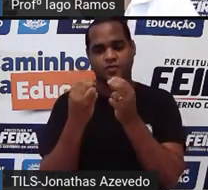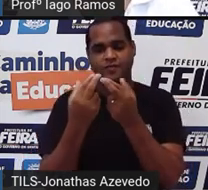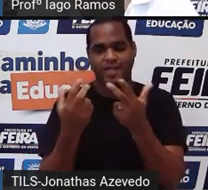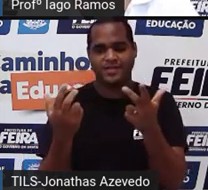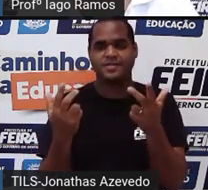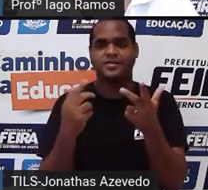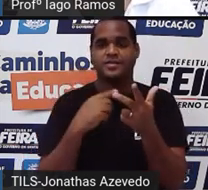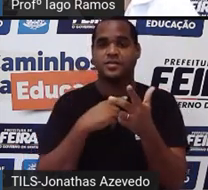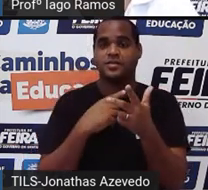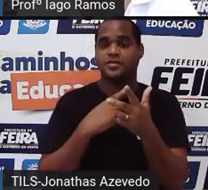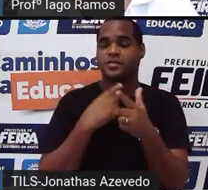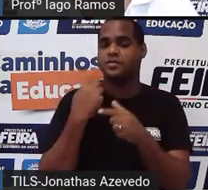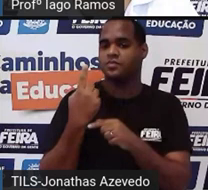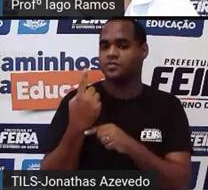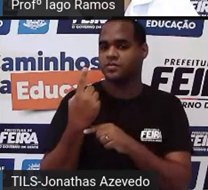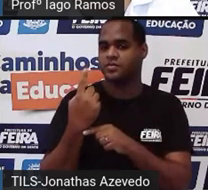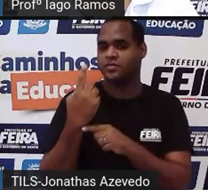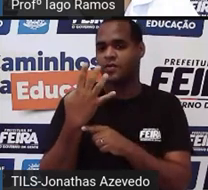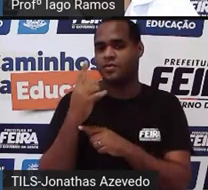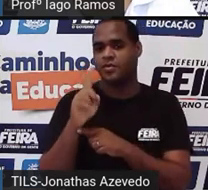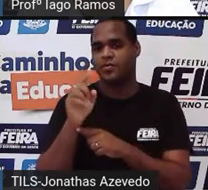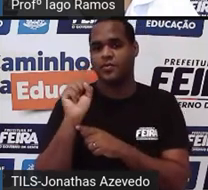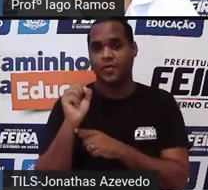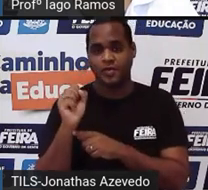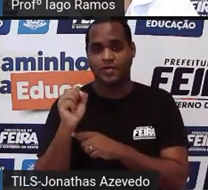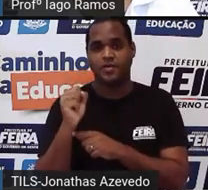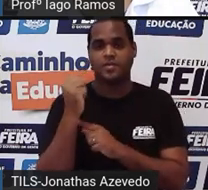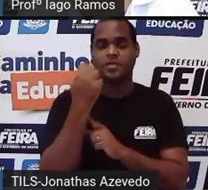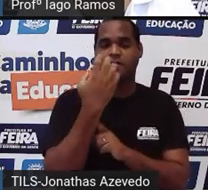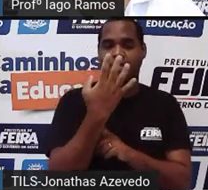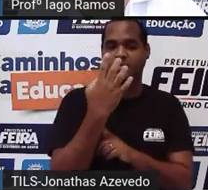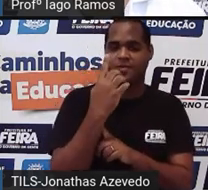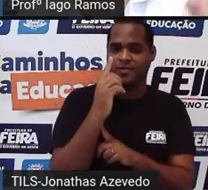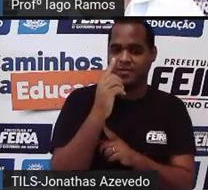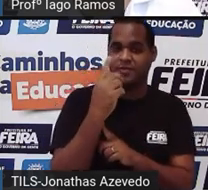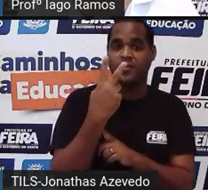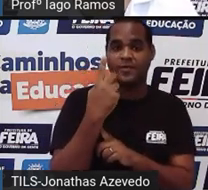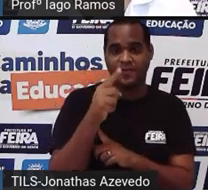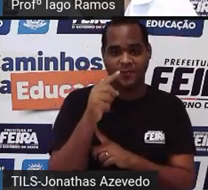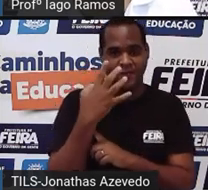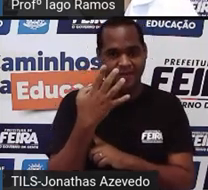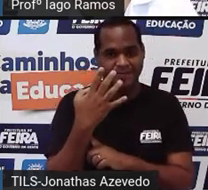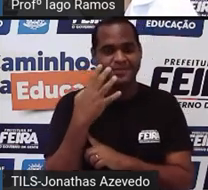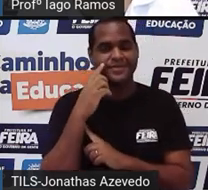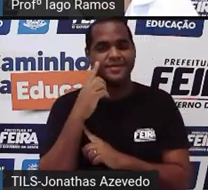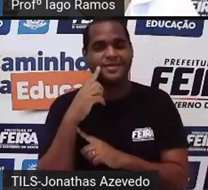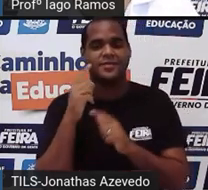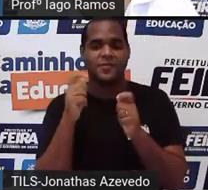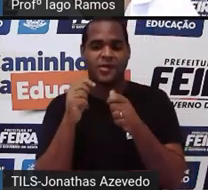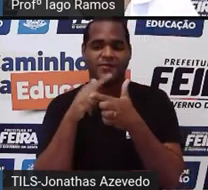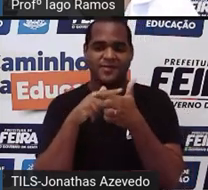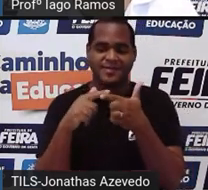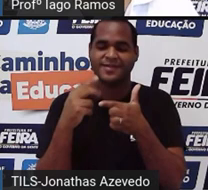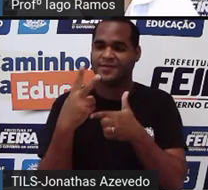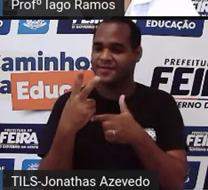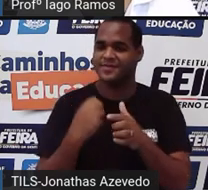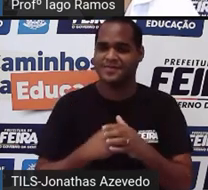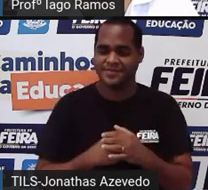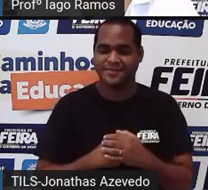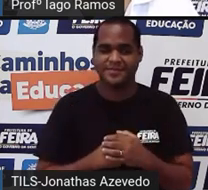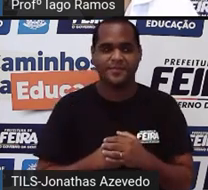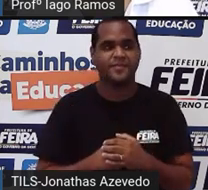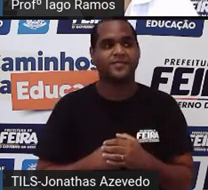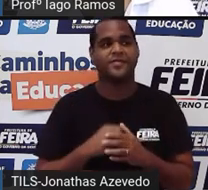tá? Esse lado aqui, 4,8, com esse, se eu fizer a divisão, dá 2. Esse,